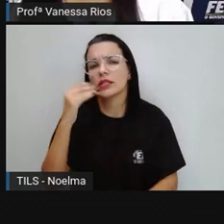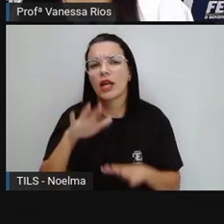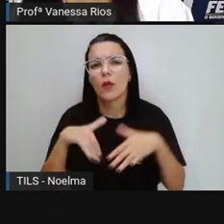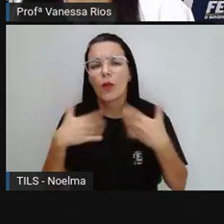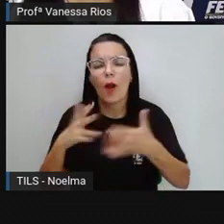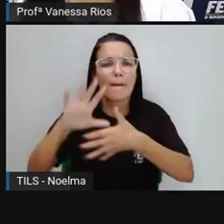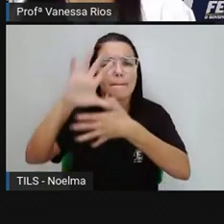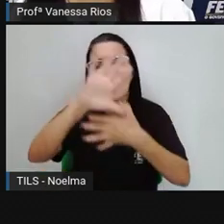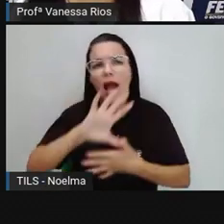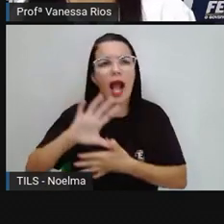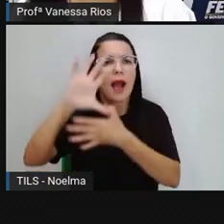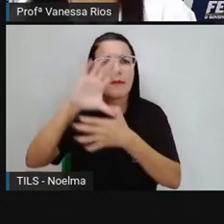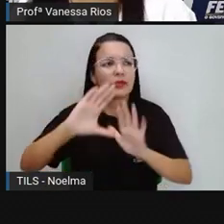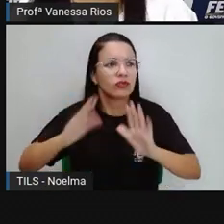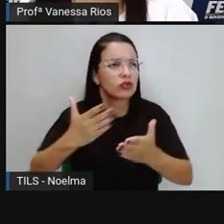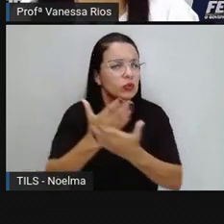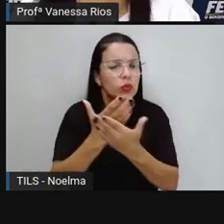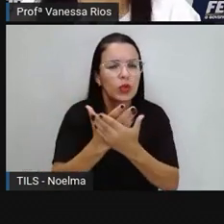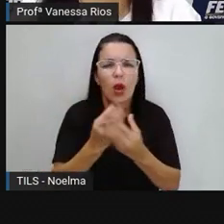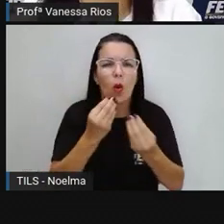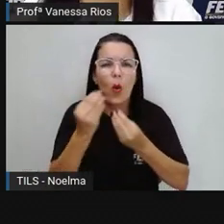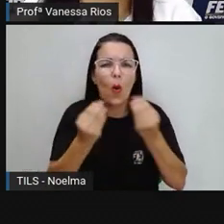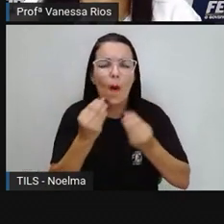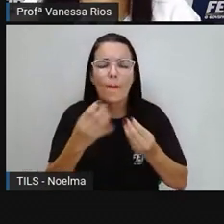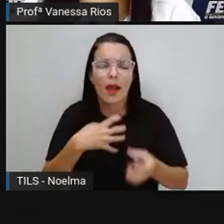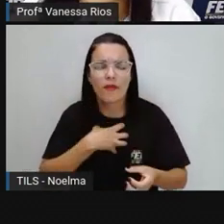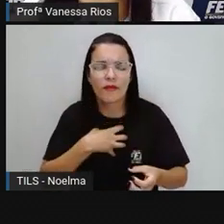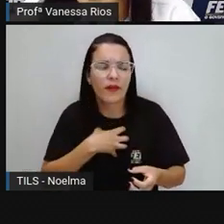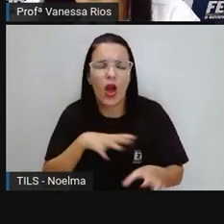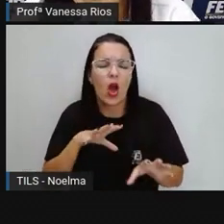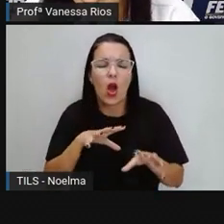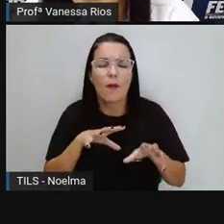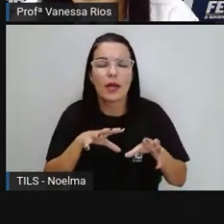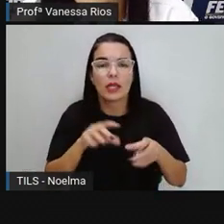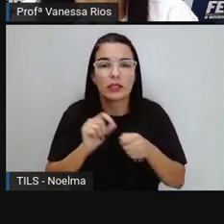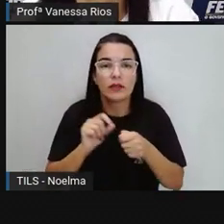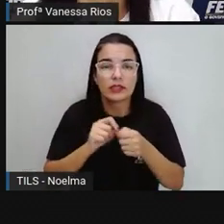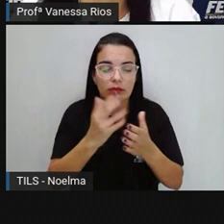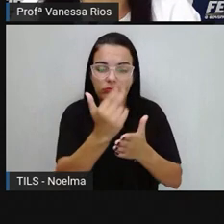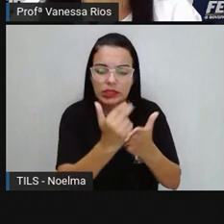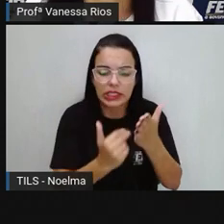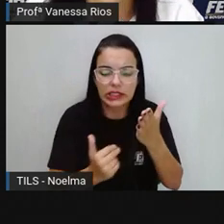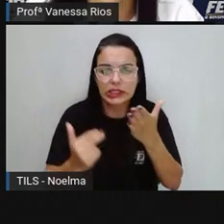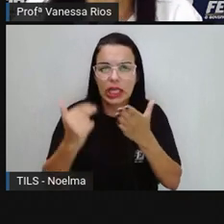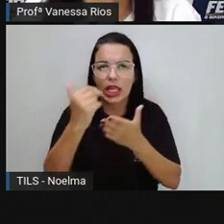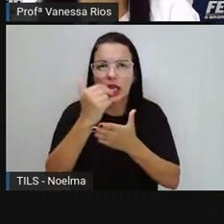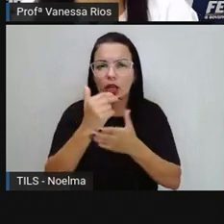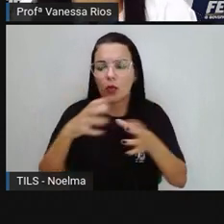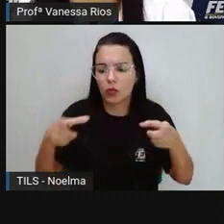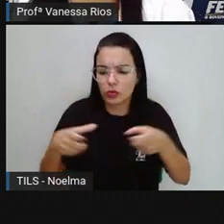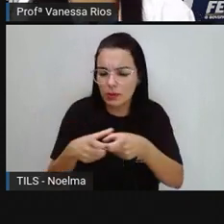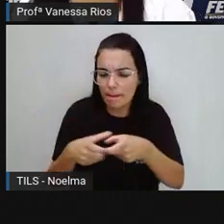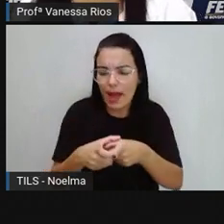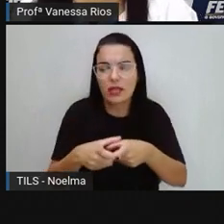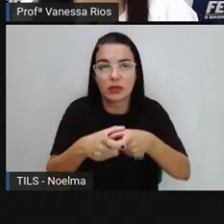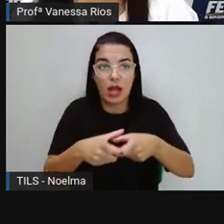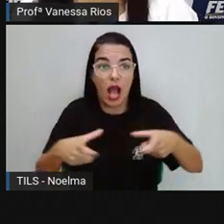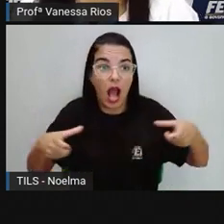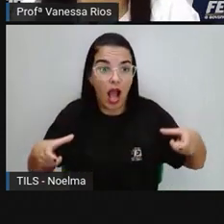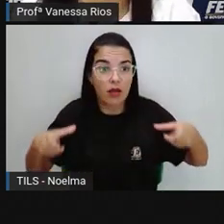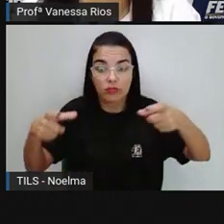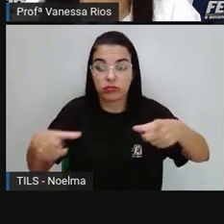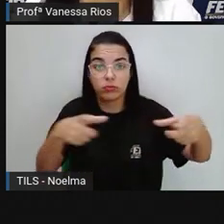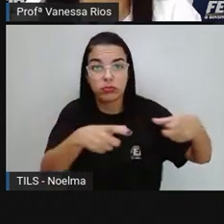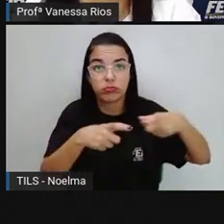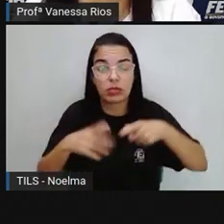toda a importância dessa forma de representar cartograficamente o espaço, entendendo a